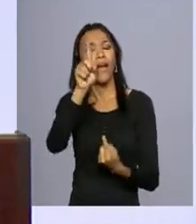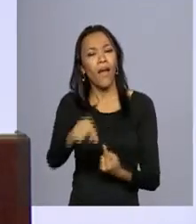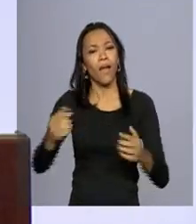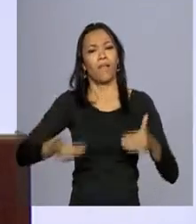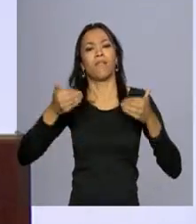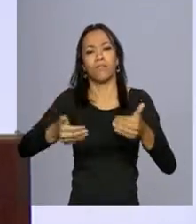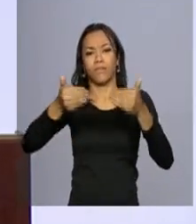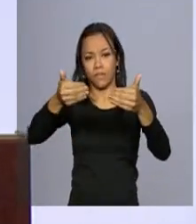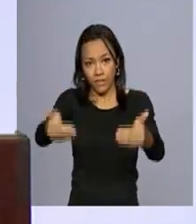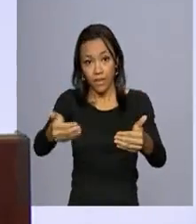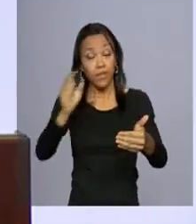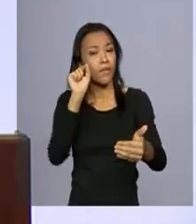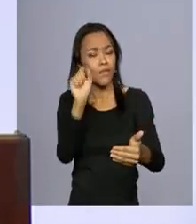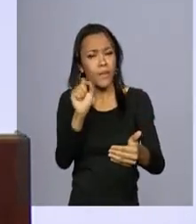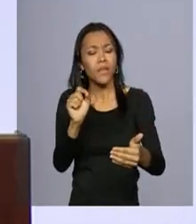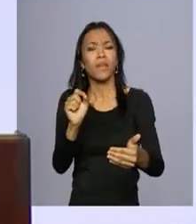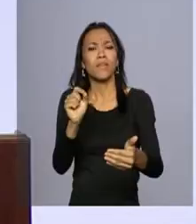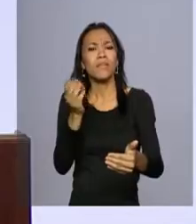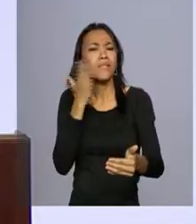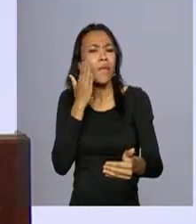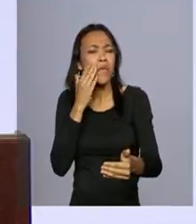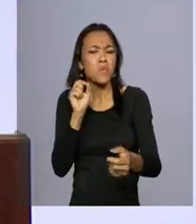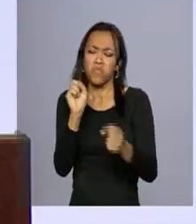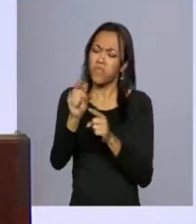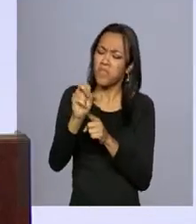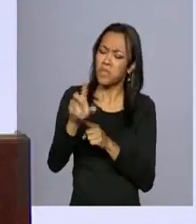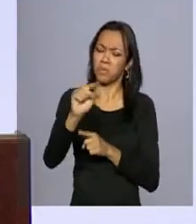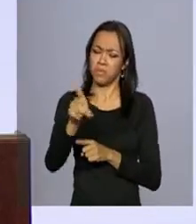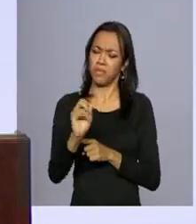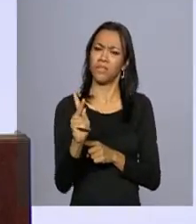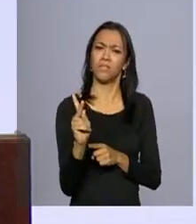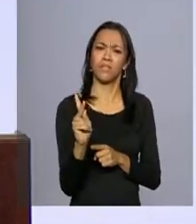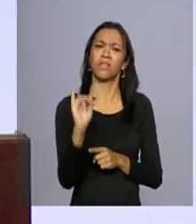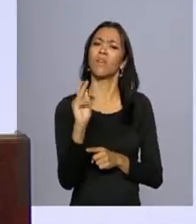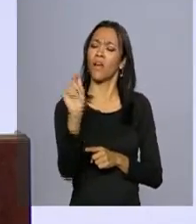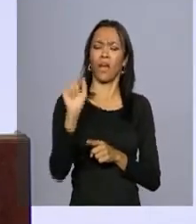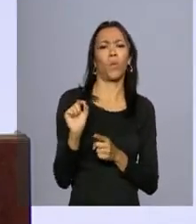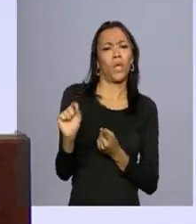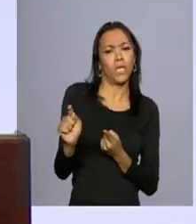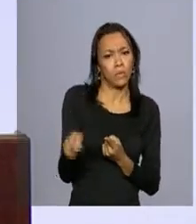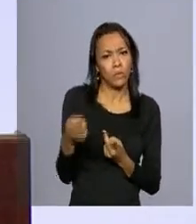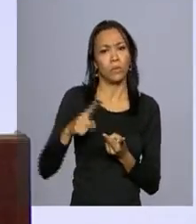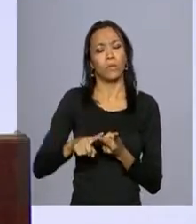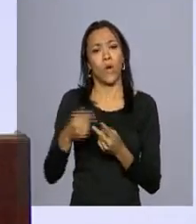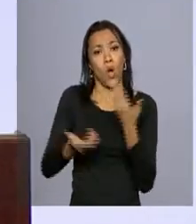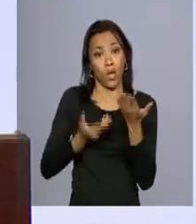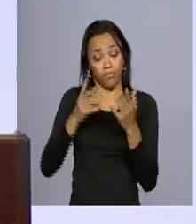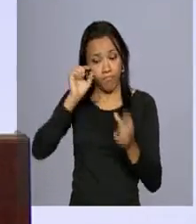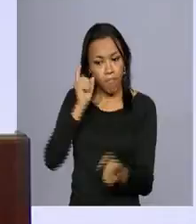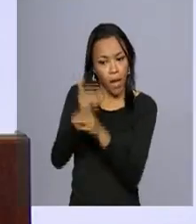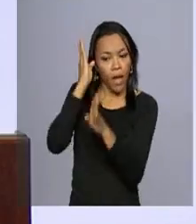avançar no conhecimento sobre o vírus zika, na oferta de diagnósticos, na